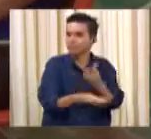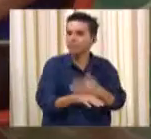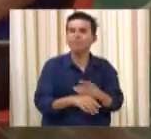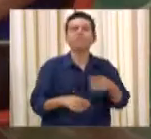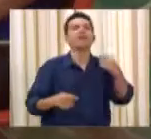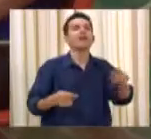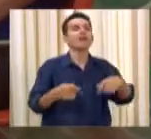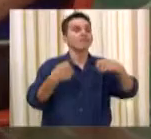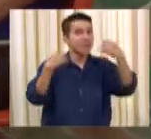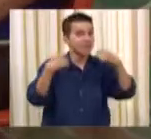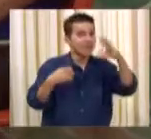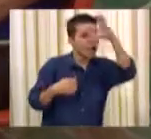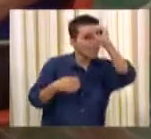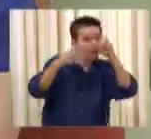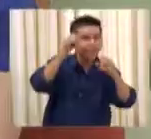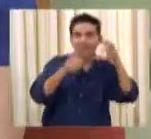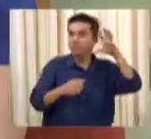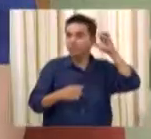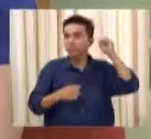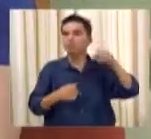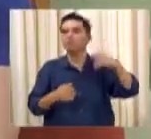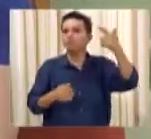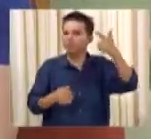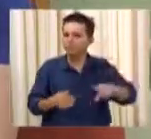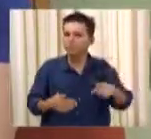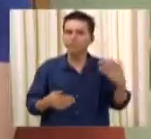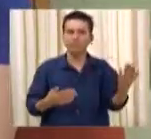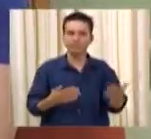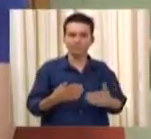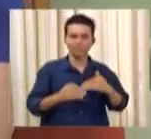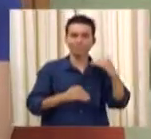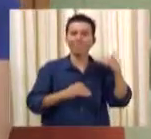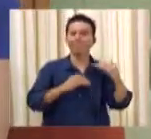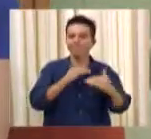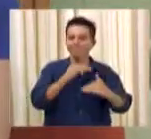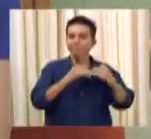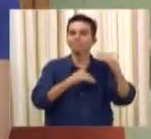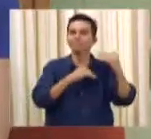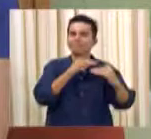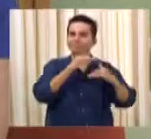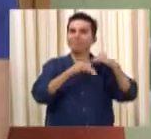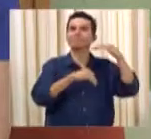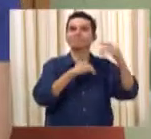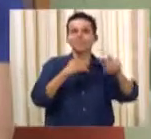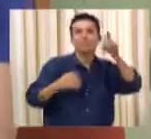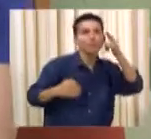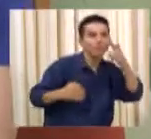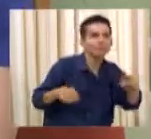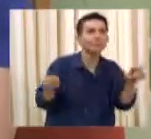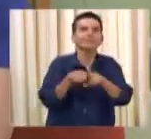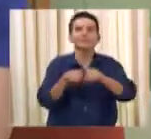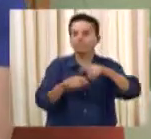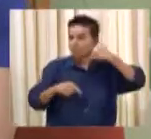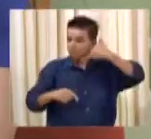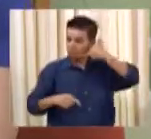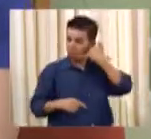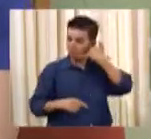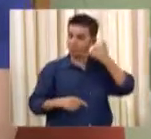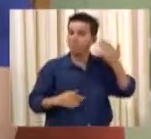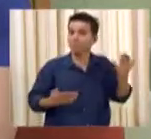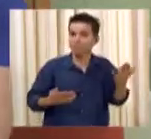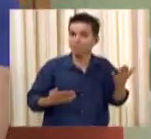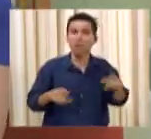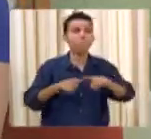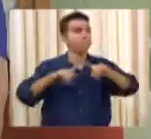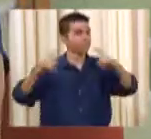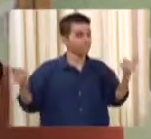a escutar de novo dessa maneira. Aí, ele vai progredindo, vai conseguir atender, pode atender telefone, escutar, mas tudo